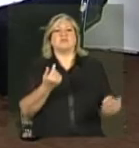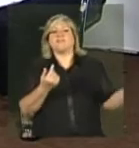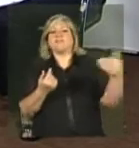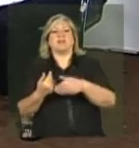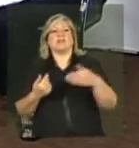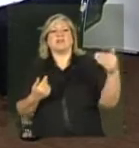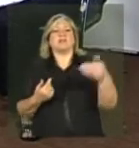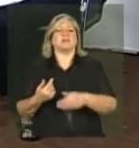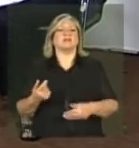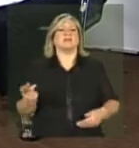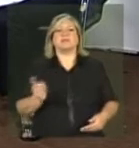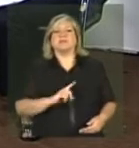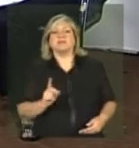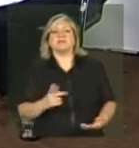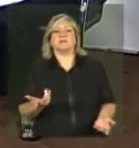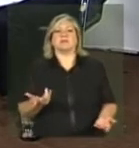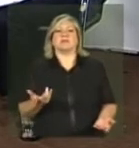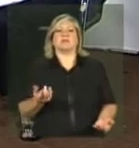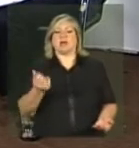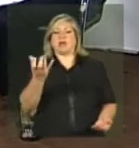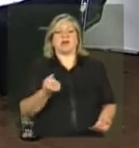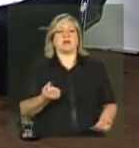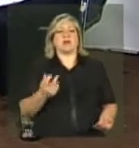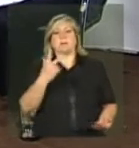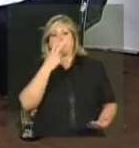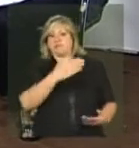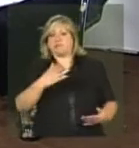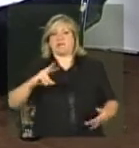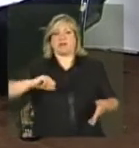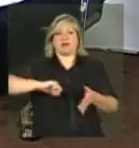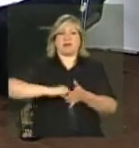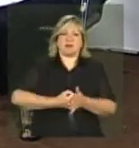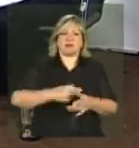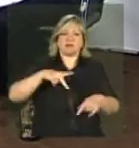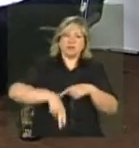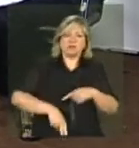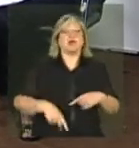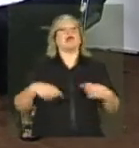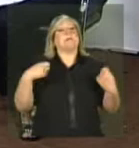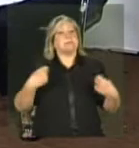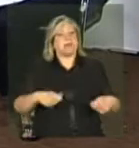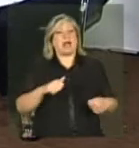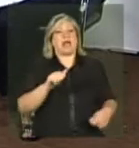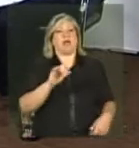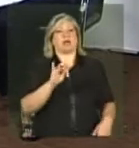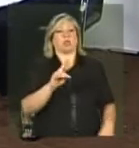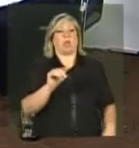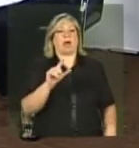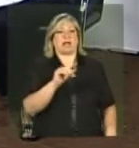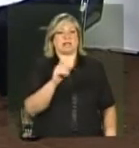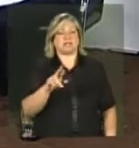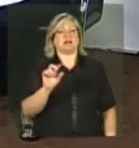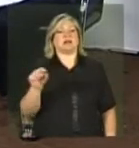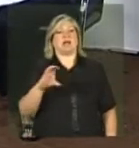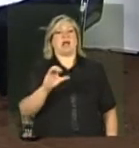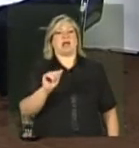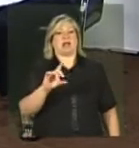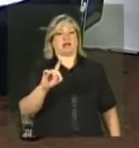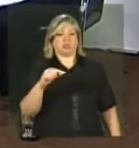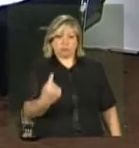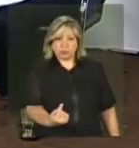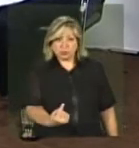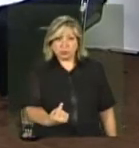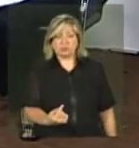que está no perfil de transferência de renda, também é atualizado o cadastro ou inserido no cadastro, no cadastro